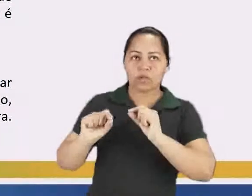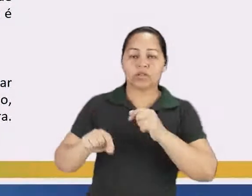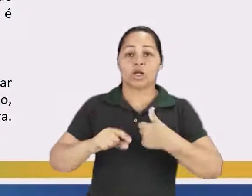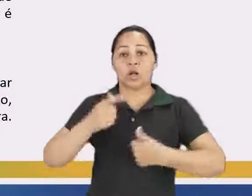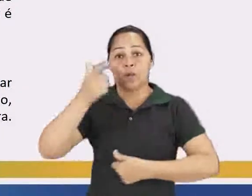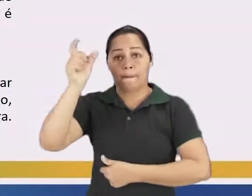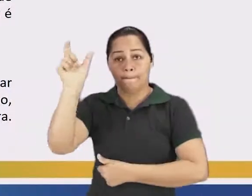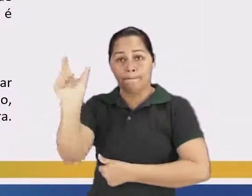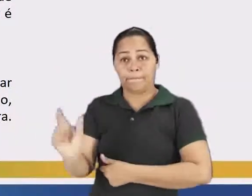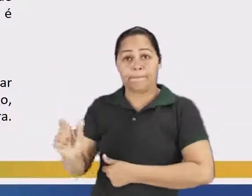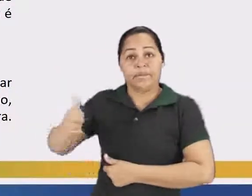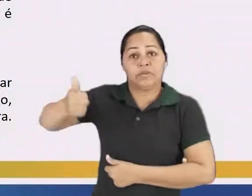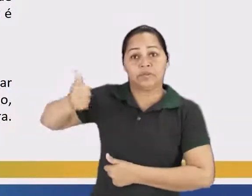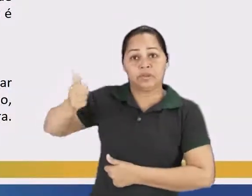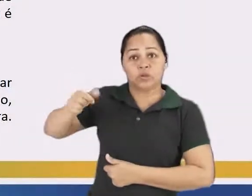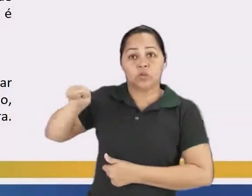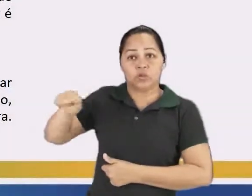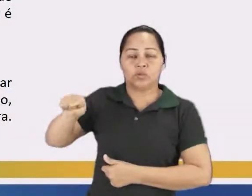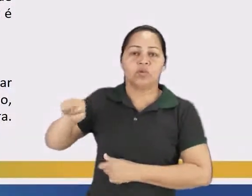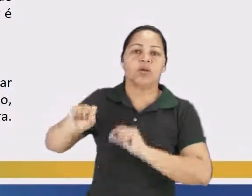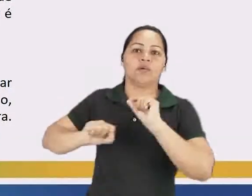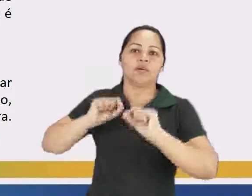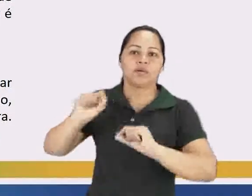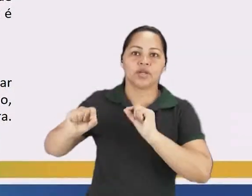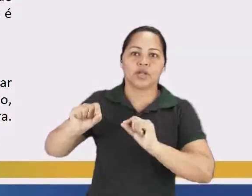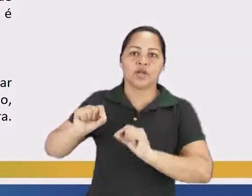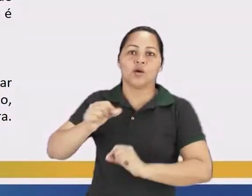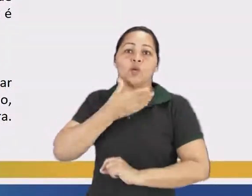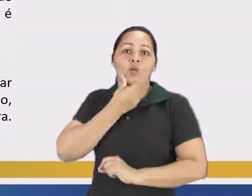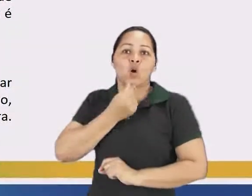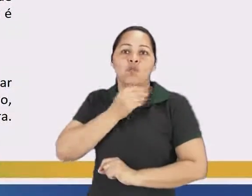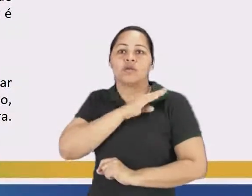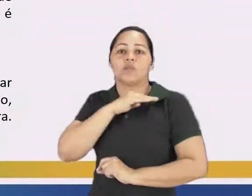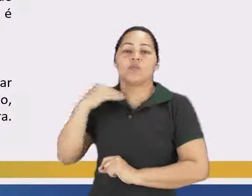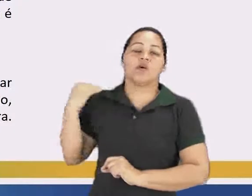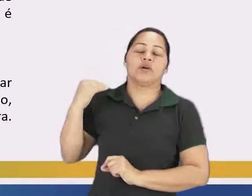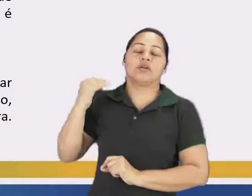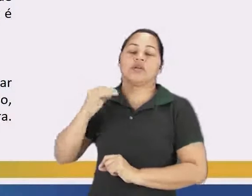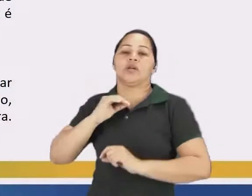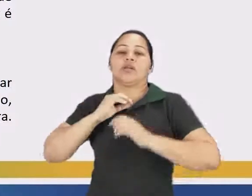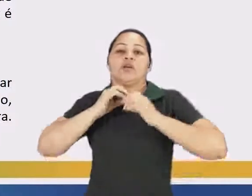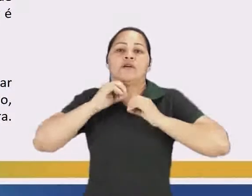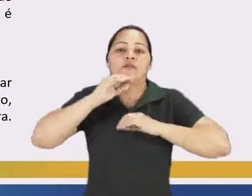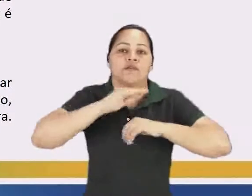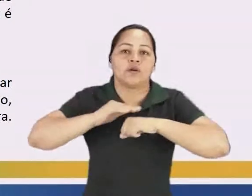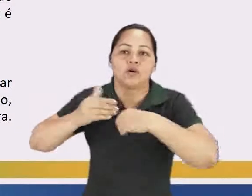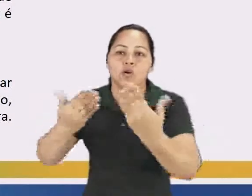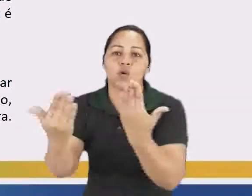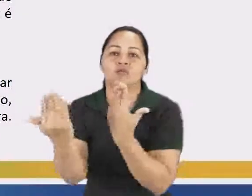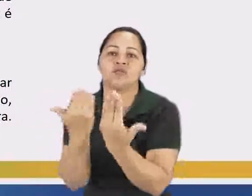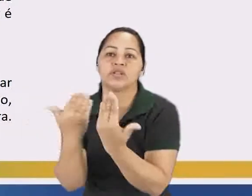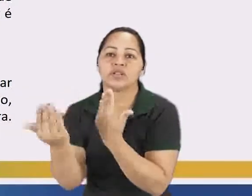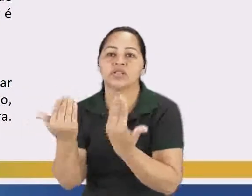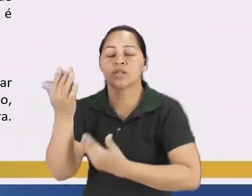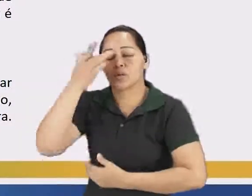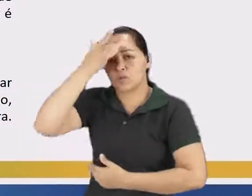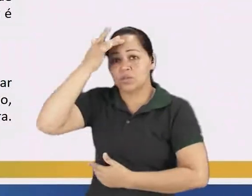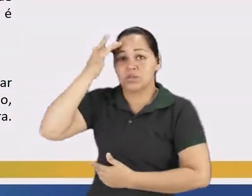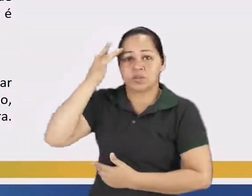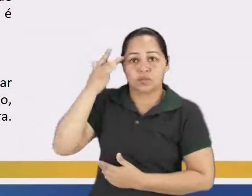uma coisa inovadora, um defunto autor fala conosco, tá? E ele dedica essa obra ao